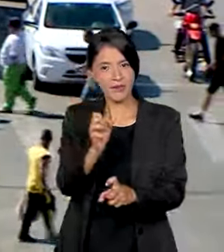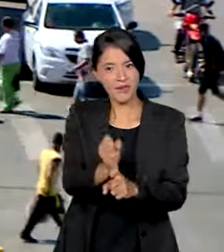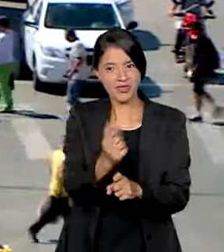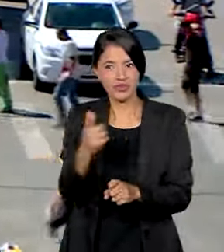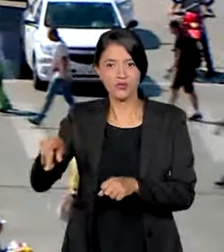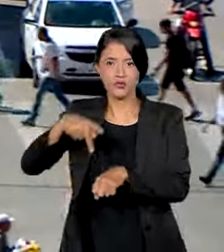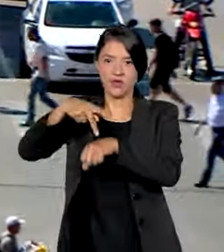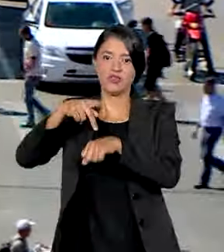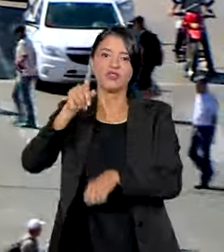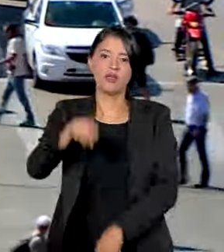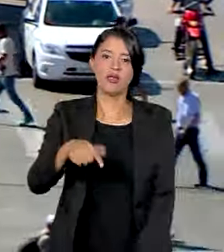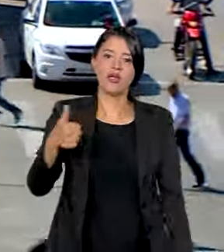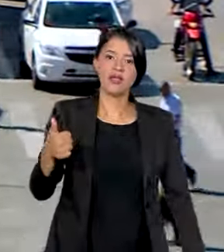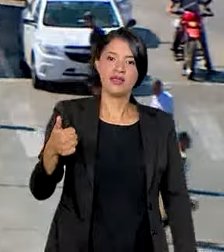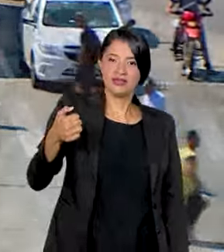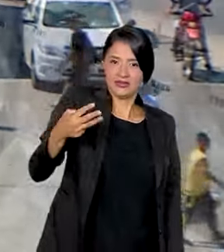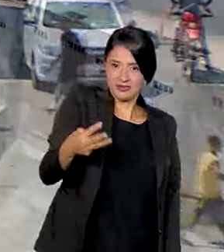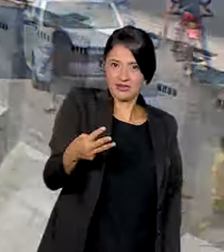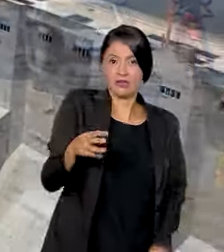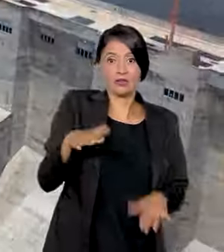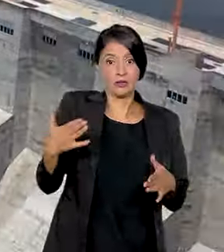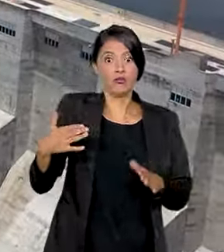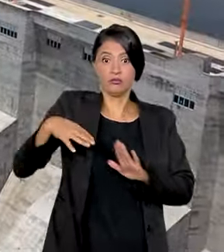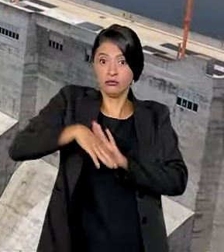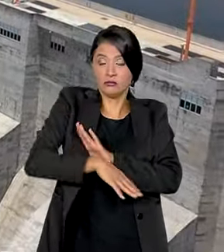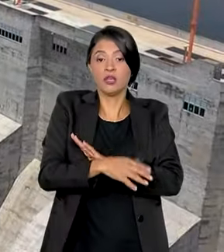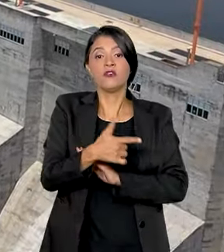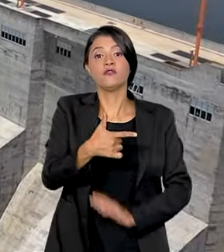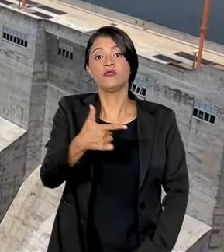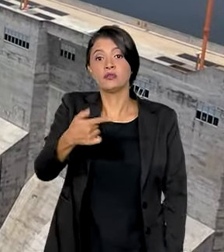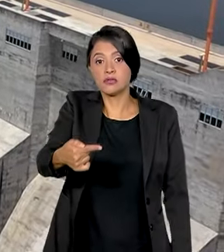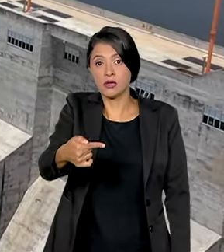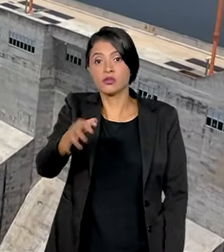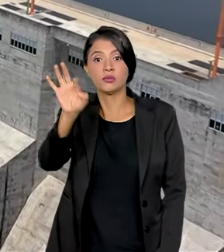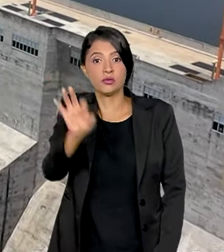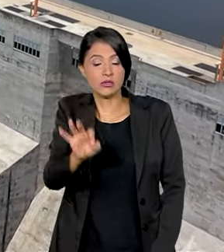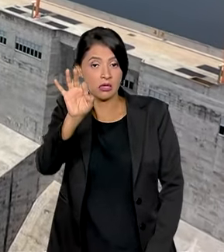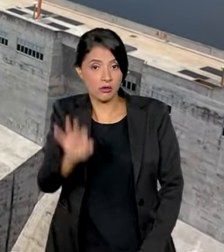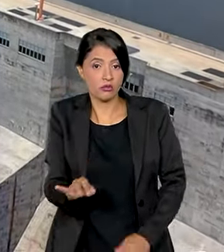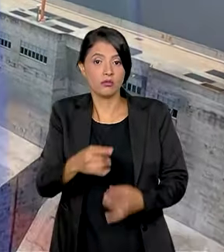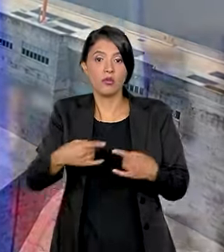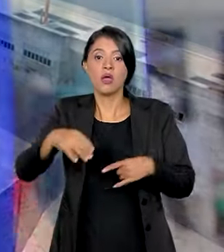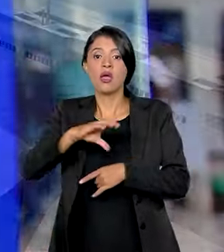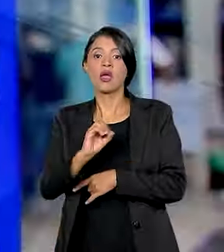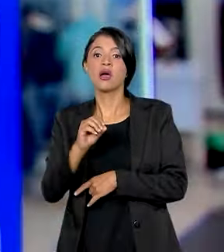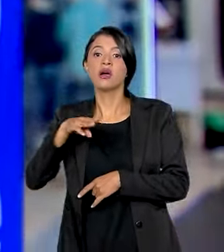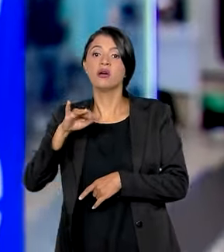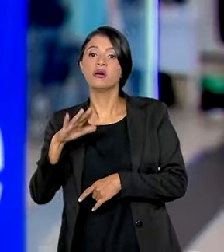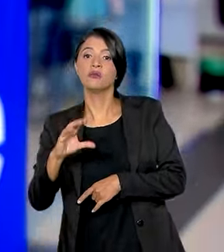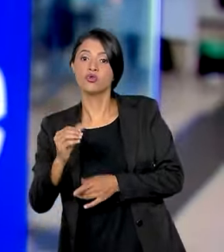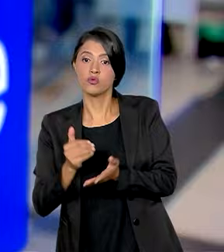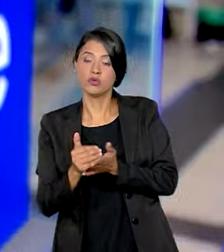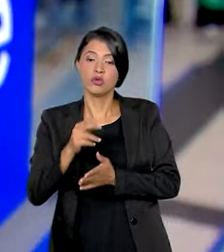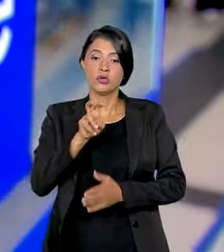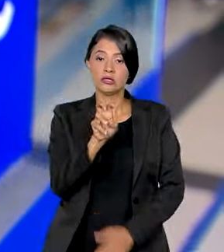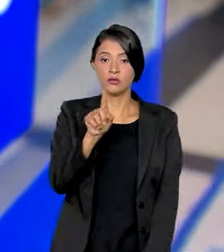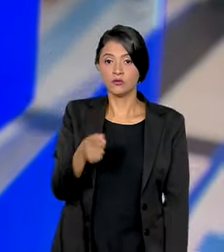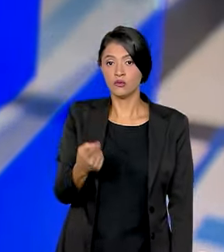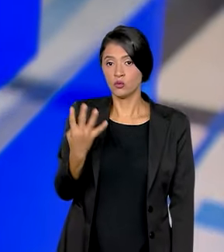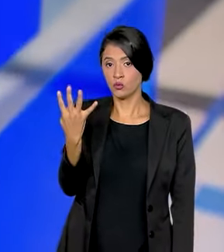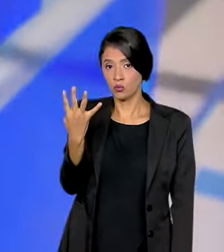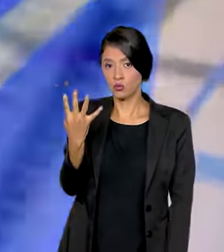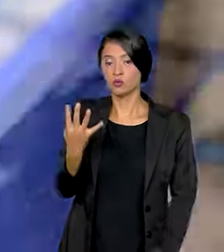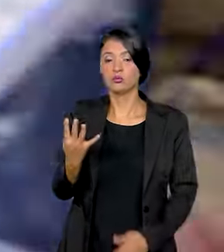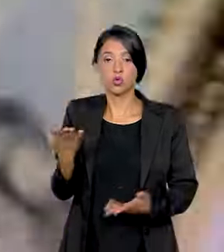média dos países é 13%. Nós caímos 27%. O câmbio começou com 5